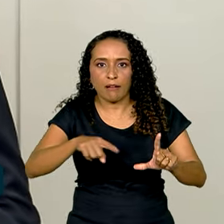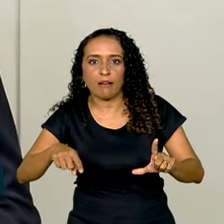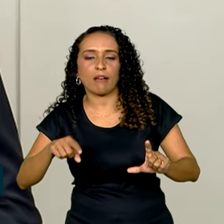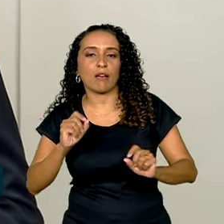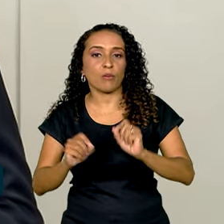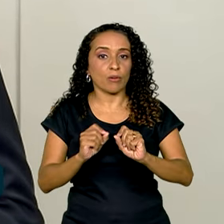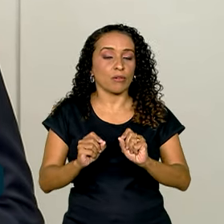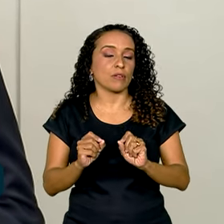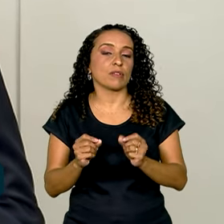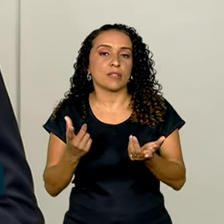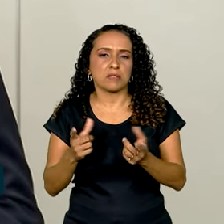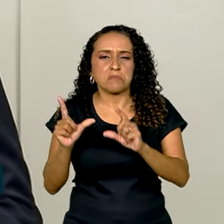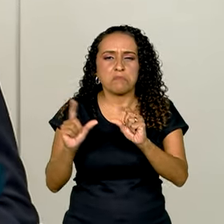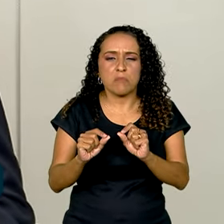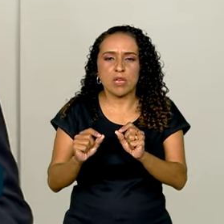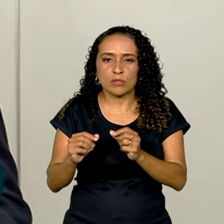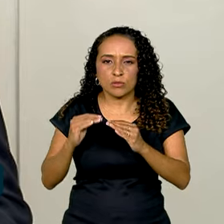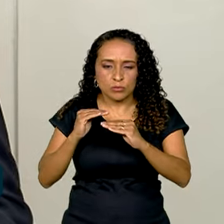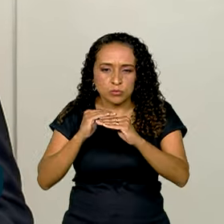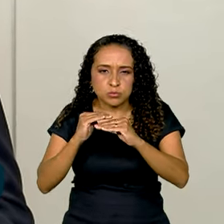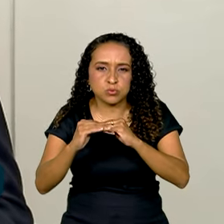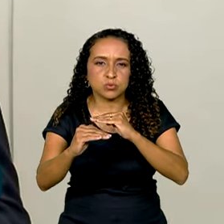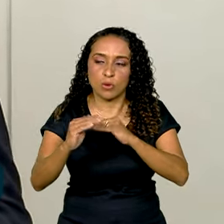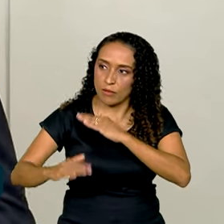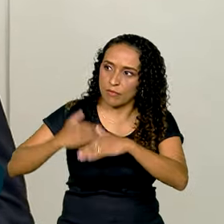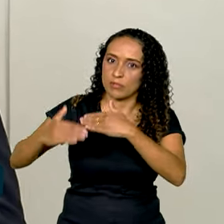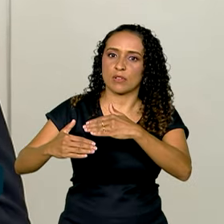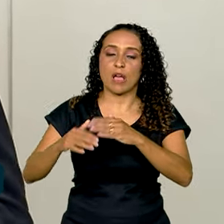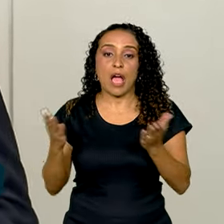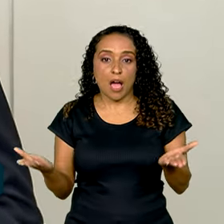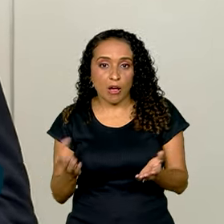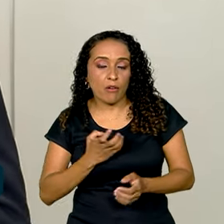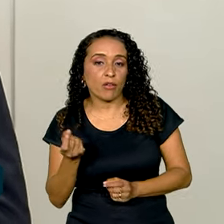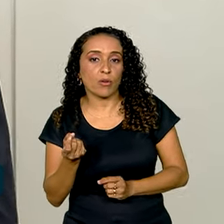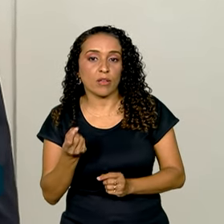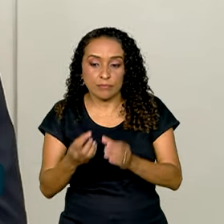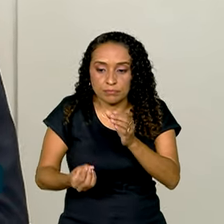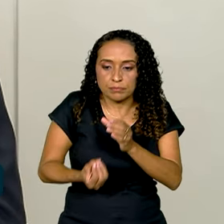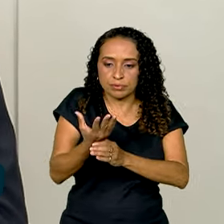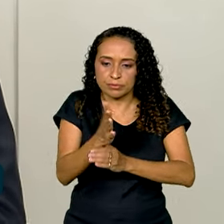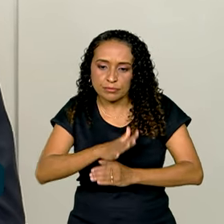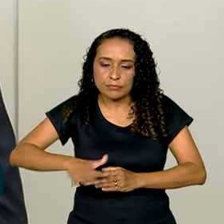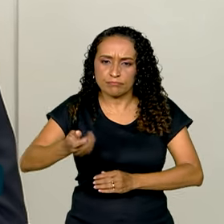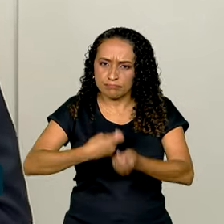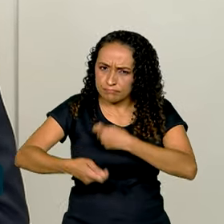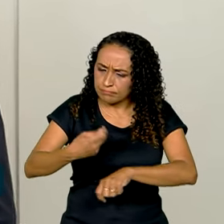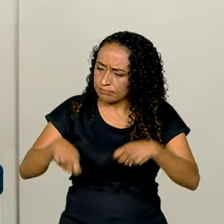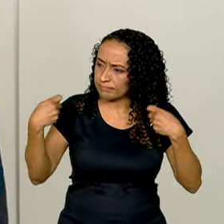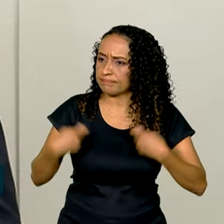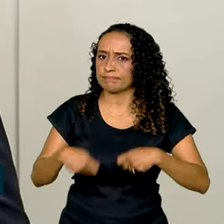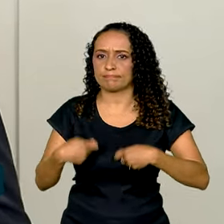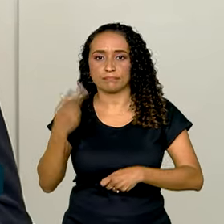menos acompanhou essa evolução. E agora nós queremos criar o ambiente de negócio necessário